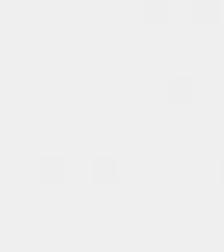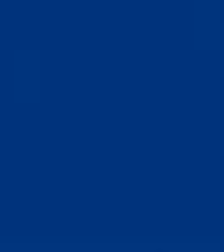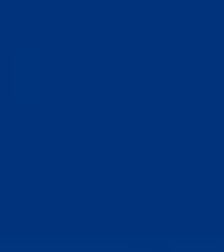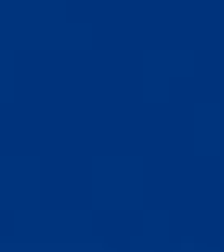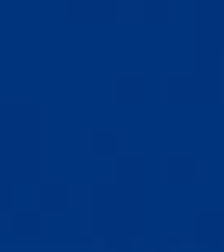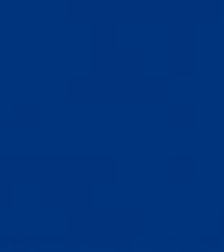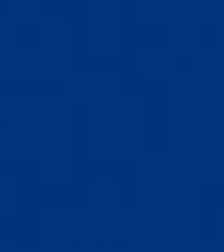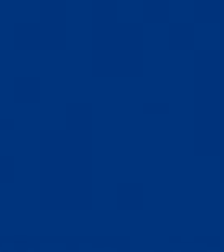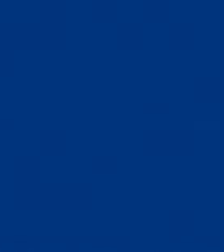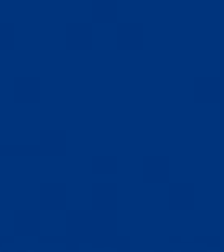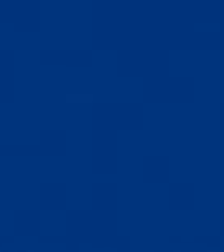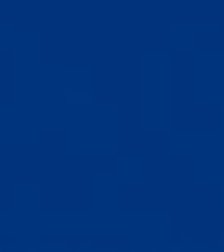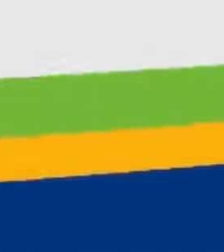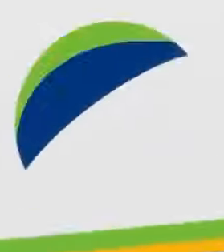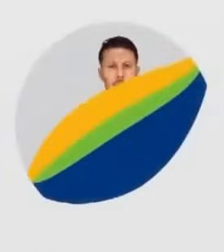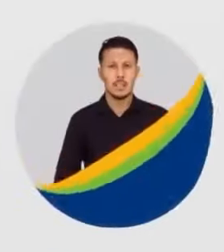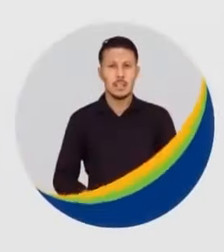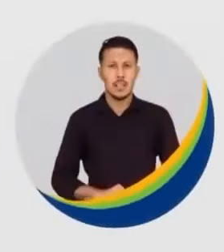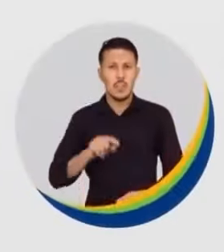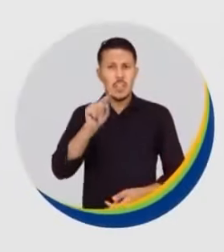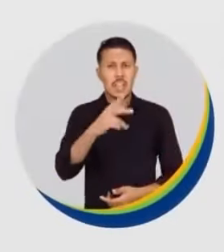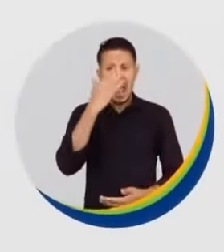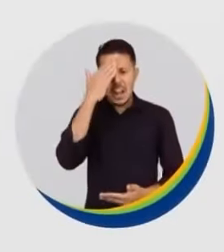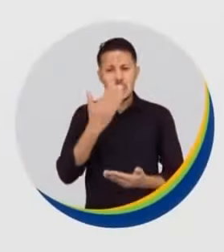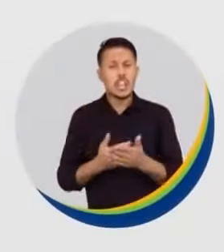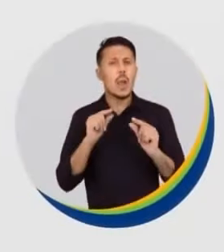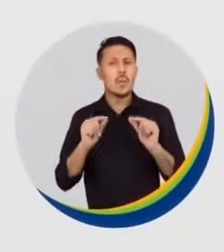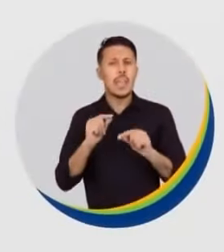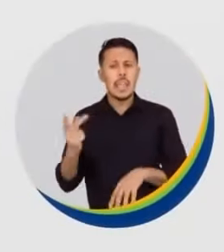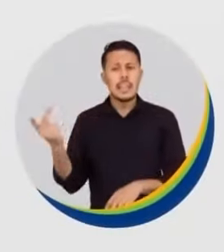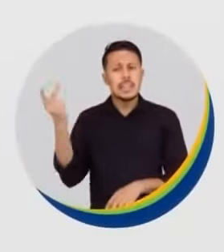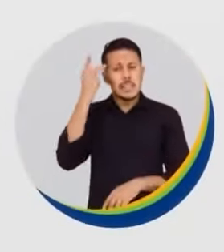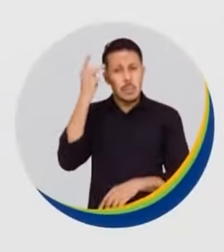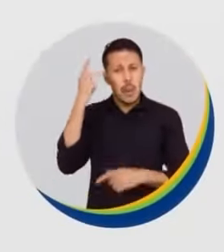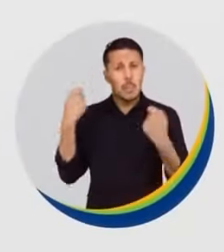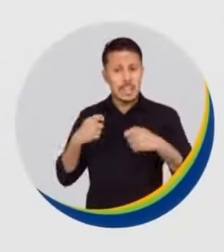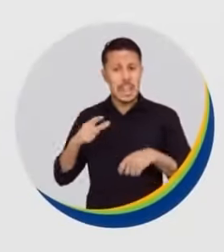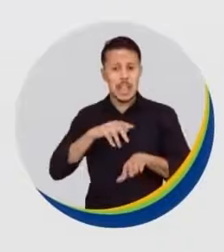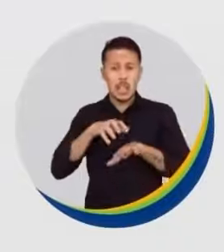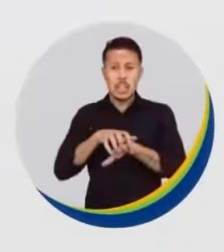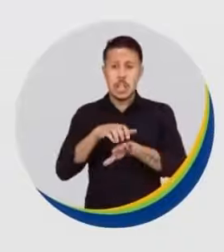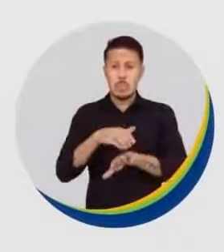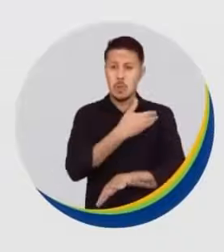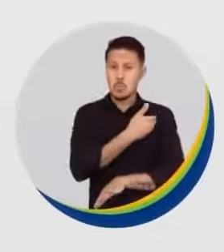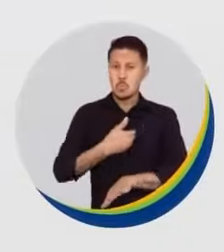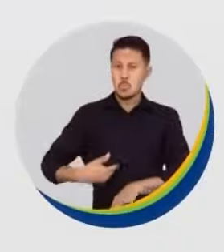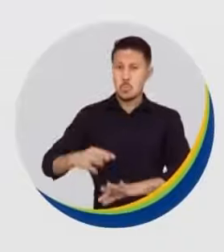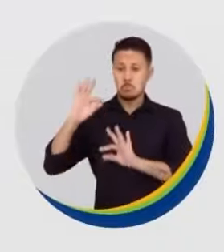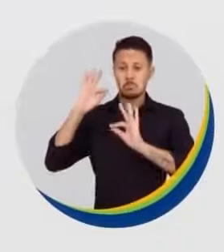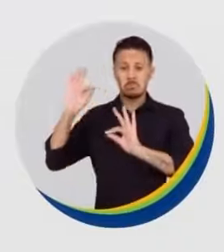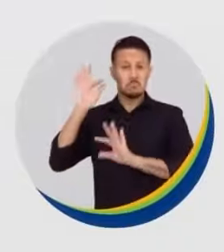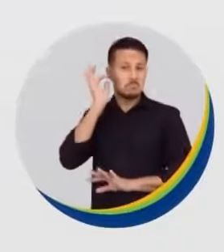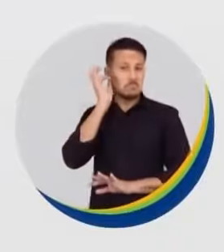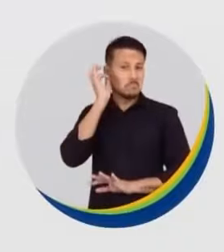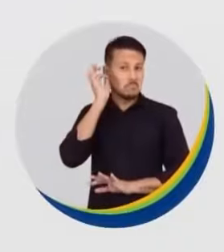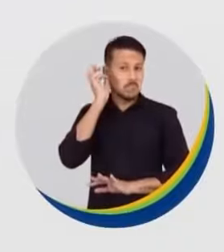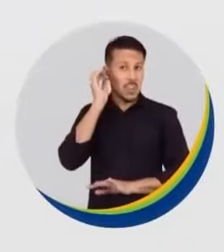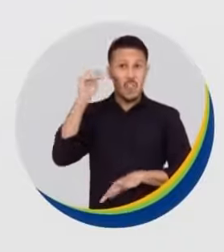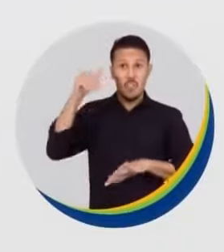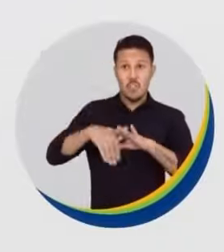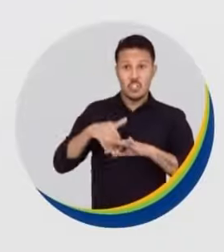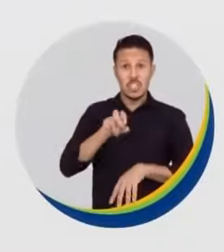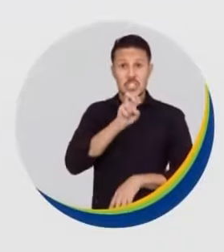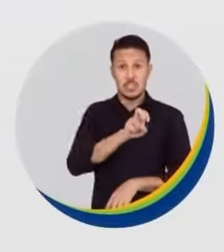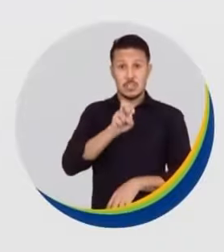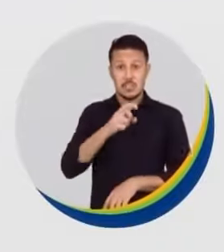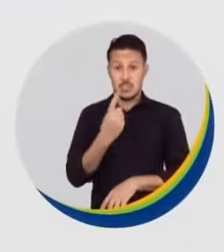PSD 55. Se você acredita que São Paulo merece transporte público de primeiro mundo, vote